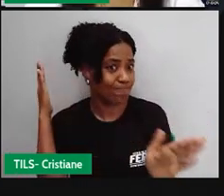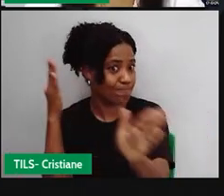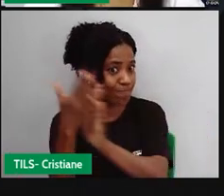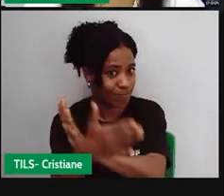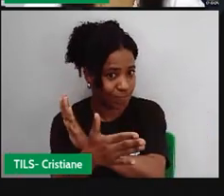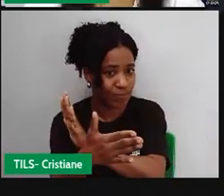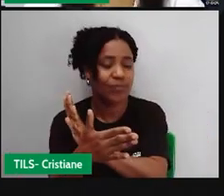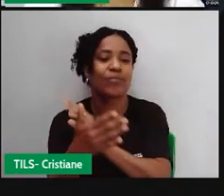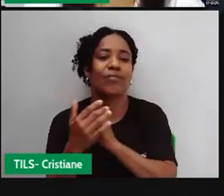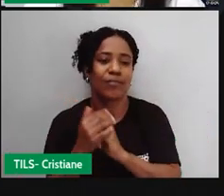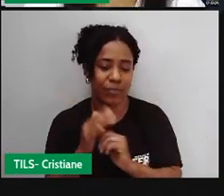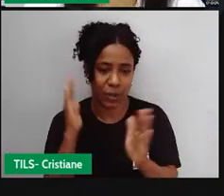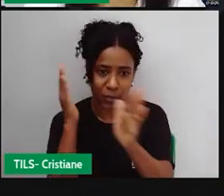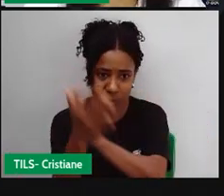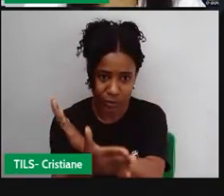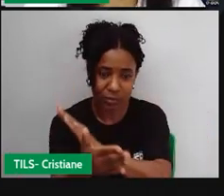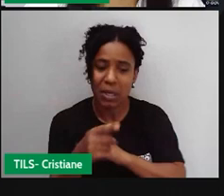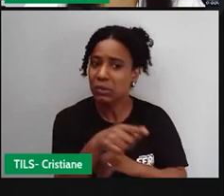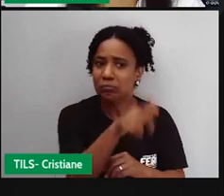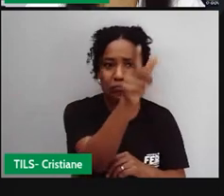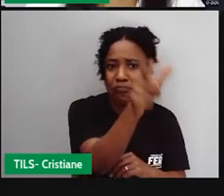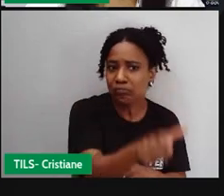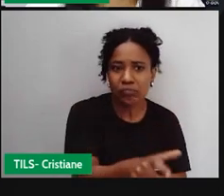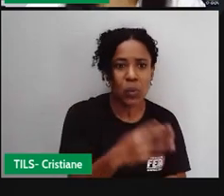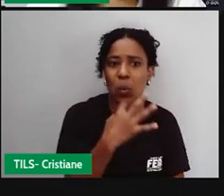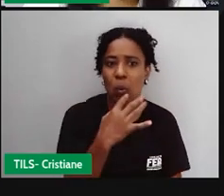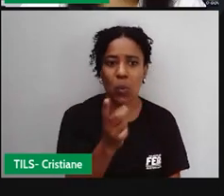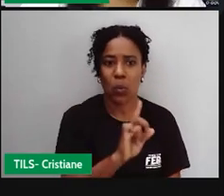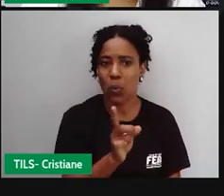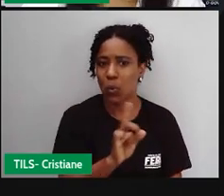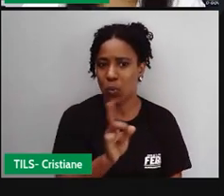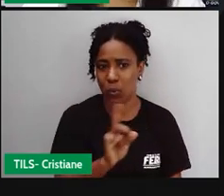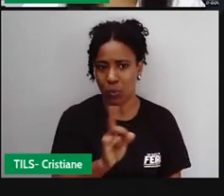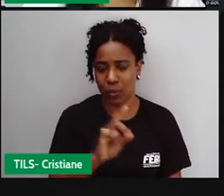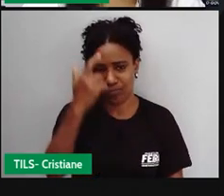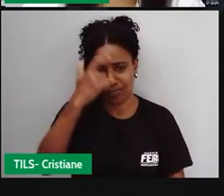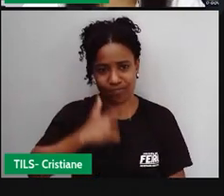que eles se originaram do mesmo lugar da África.